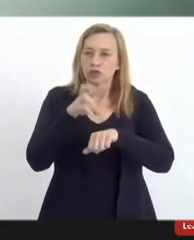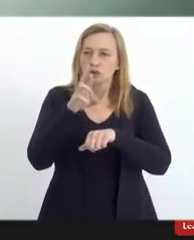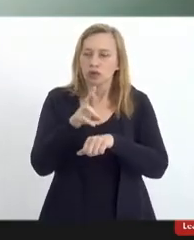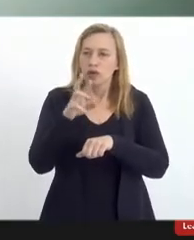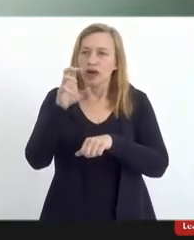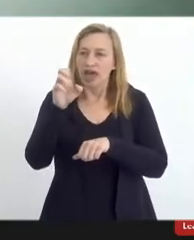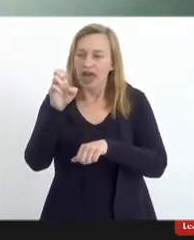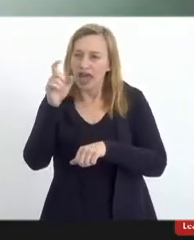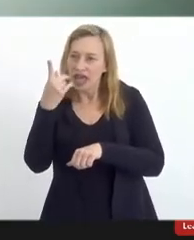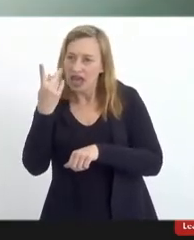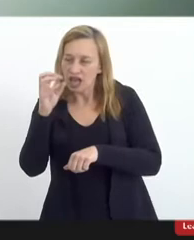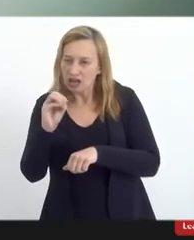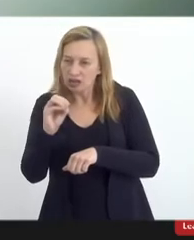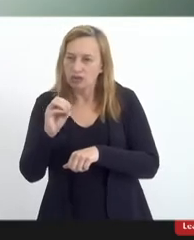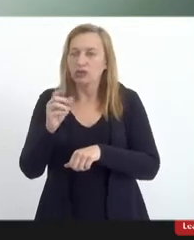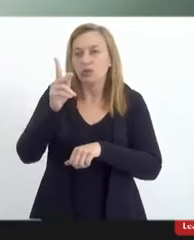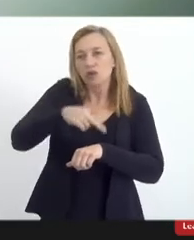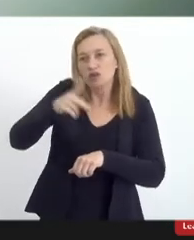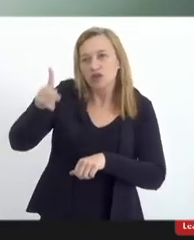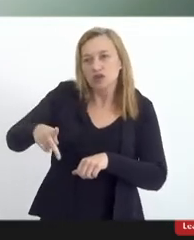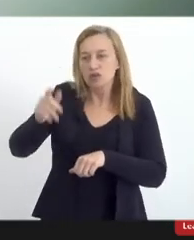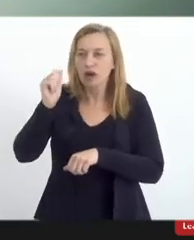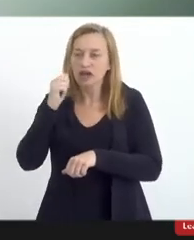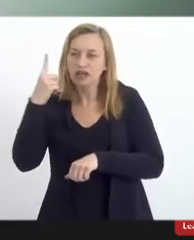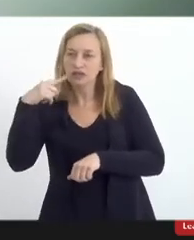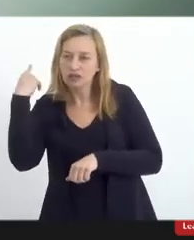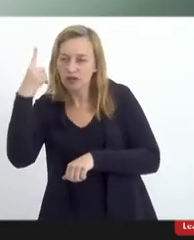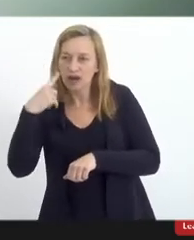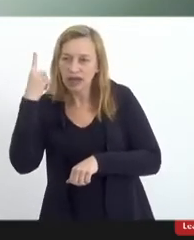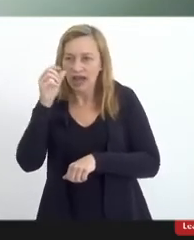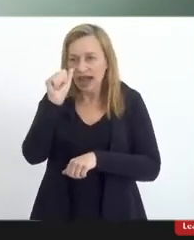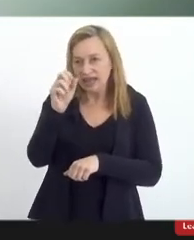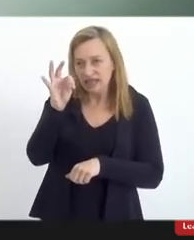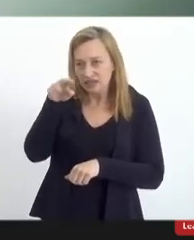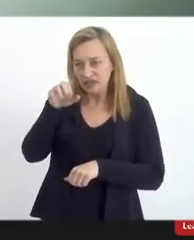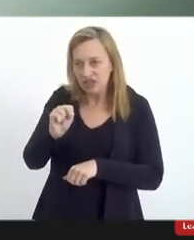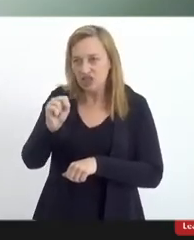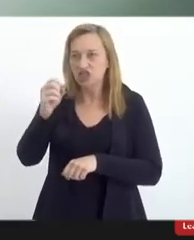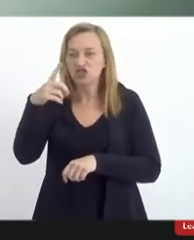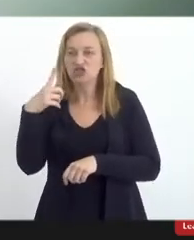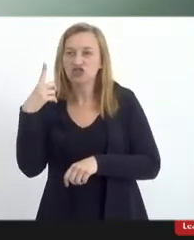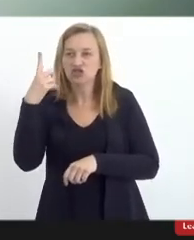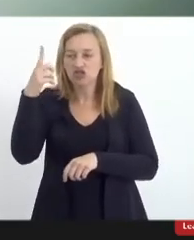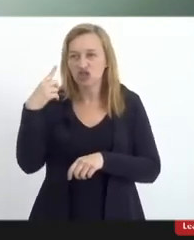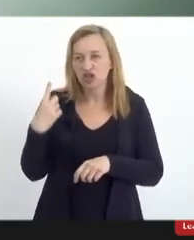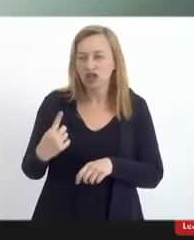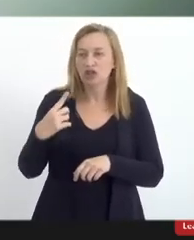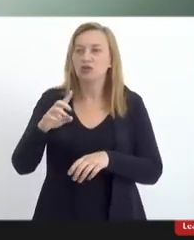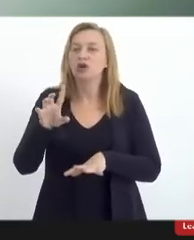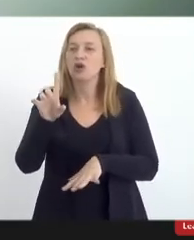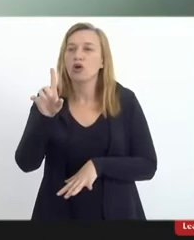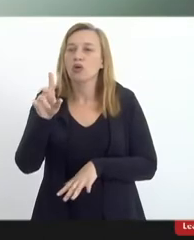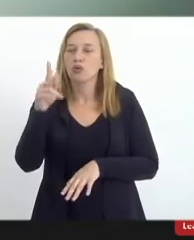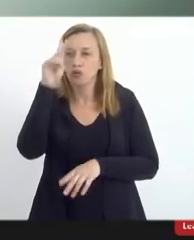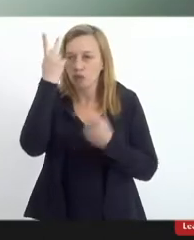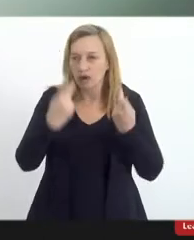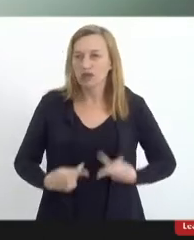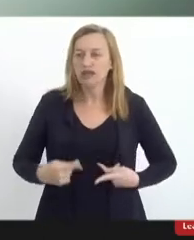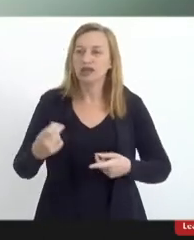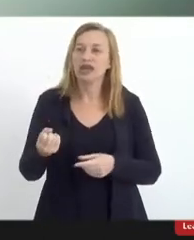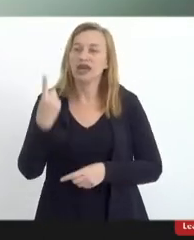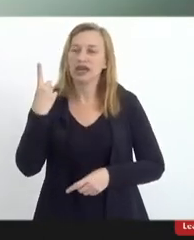Júnior, professora, advogada, ativista de direitos humanos, ex-secretário de Justiça do estado de São Paulo,